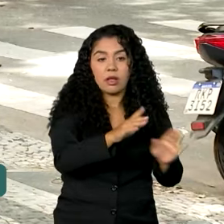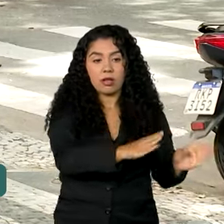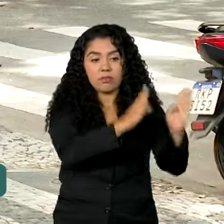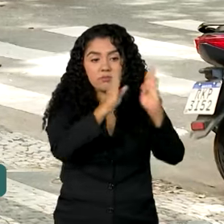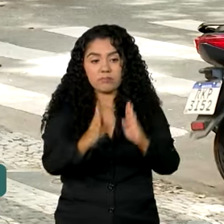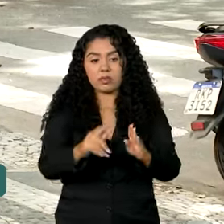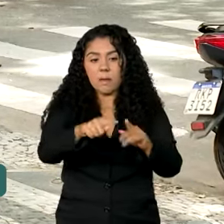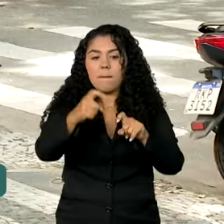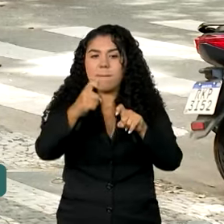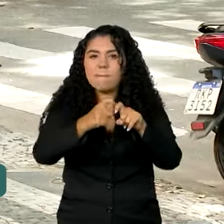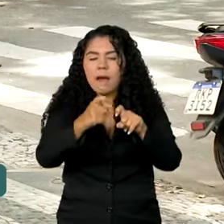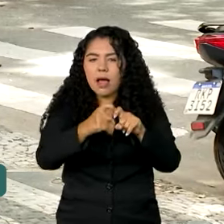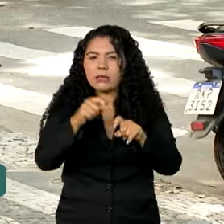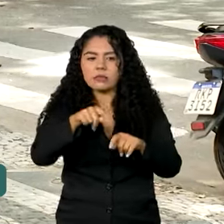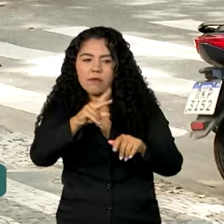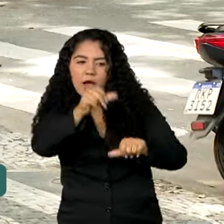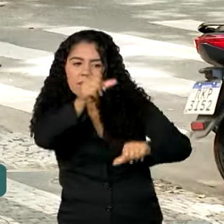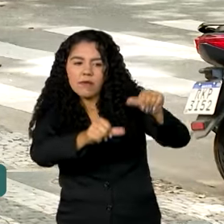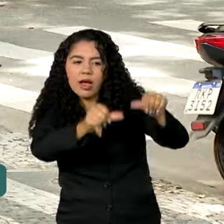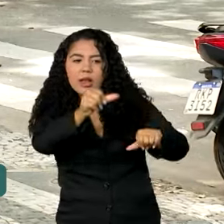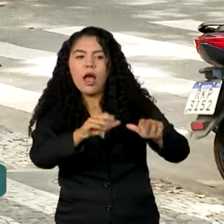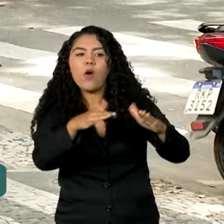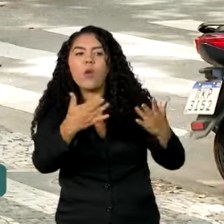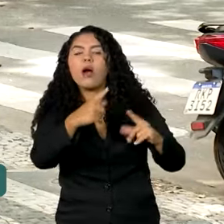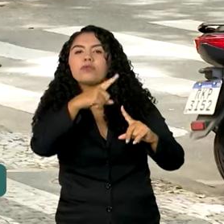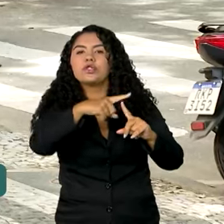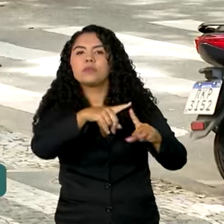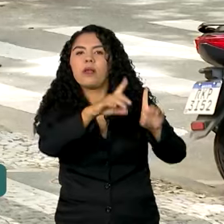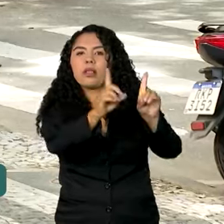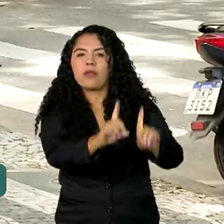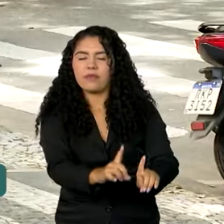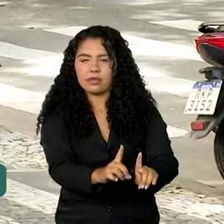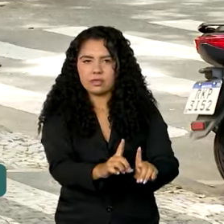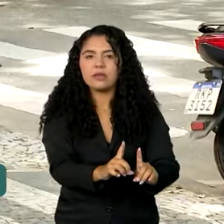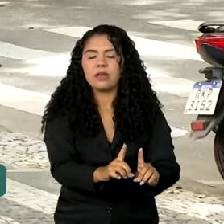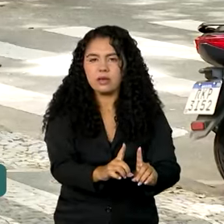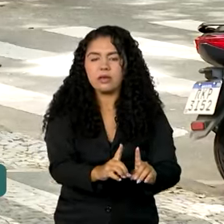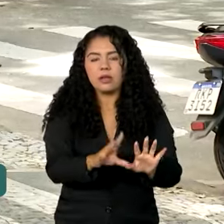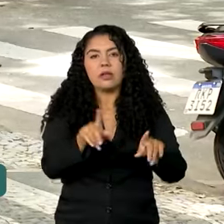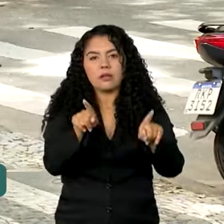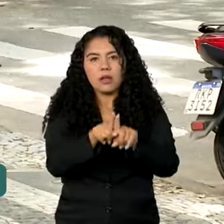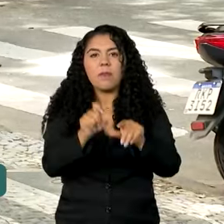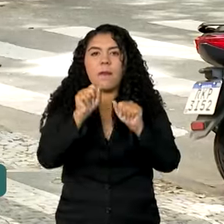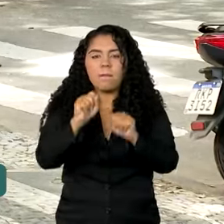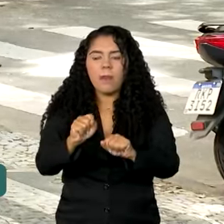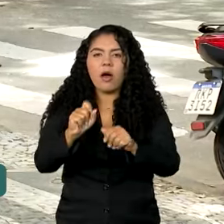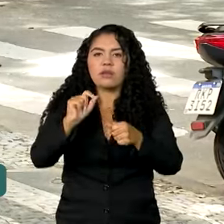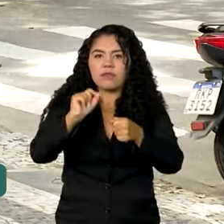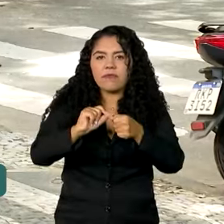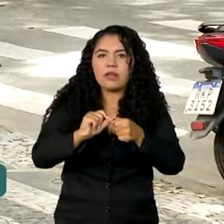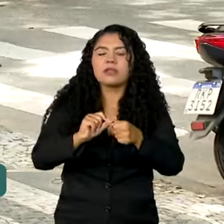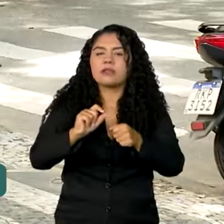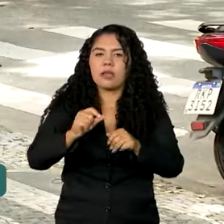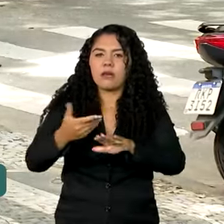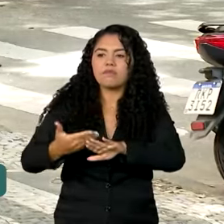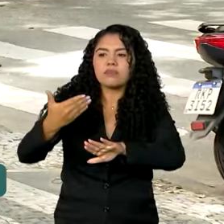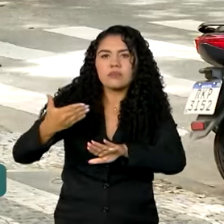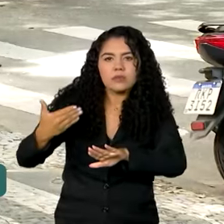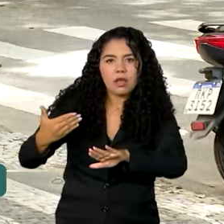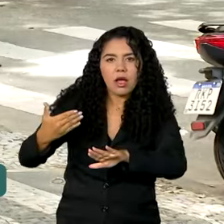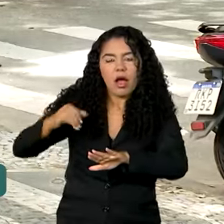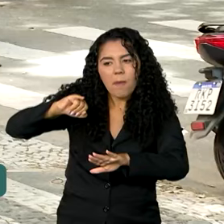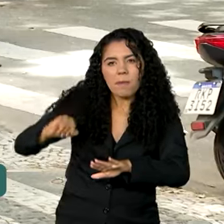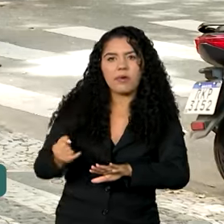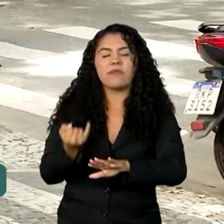analisar aí a deficiência da pessoa. O INSS também pode reaproveitar avaliações feitas anteriormente, em pedidos anteriores. É